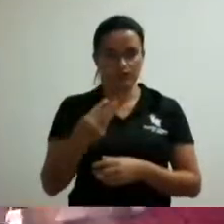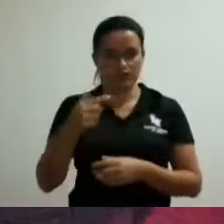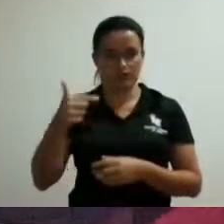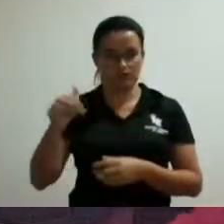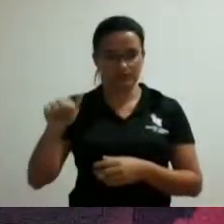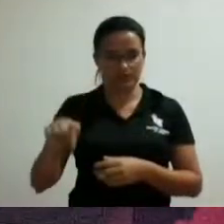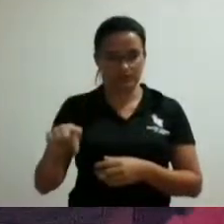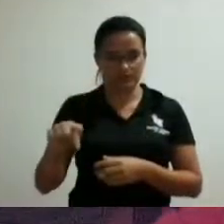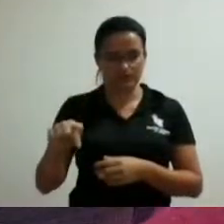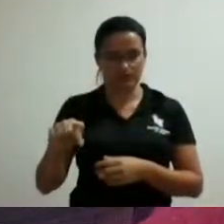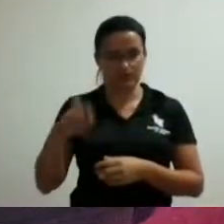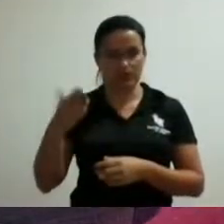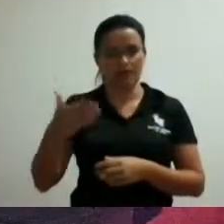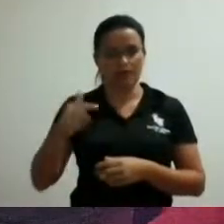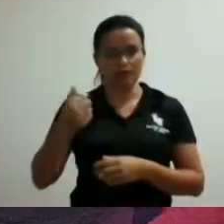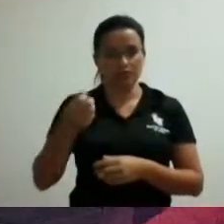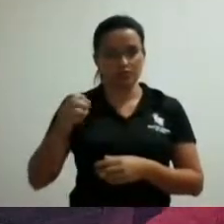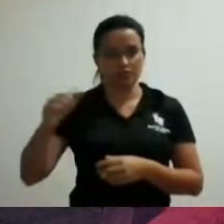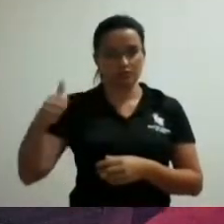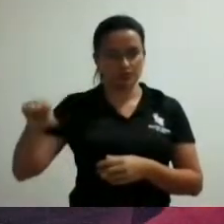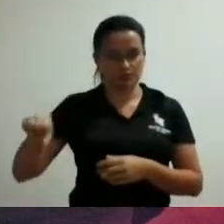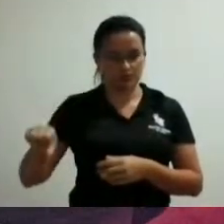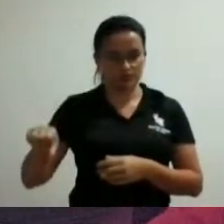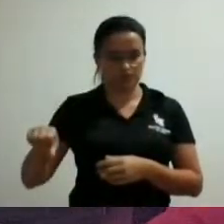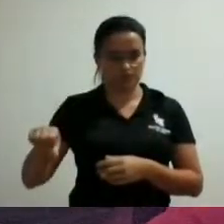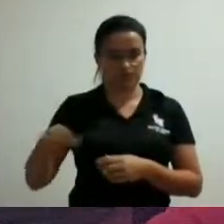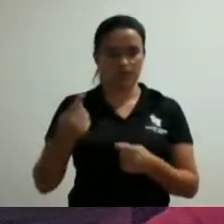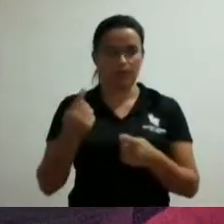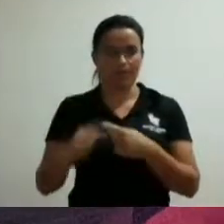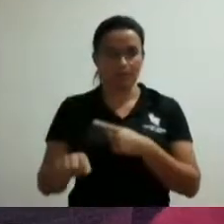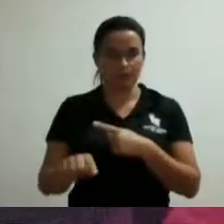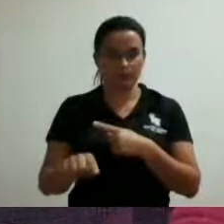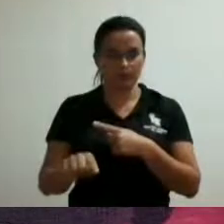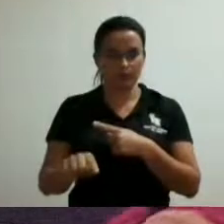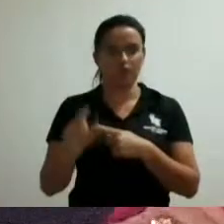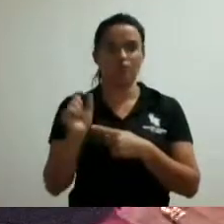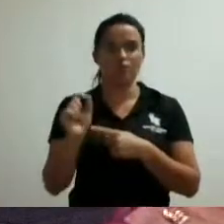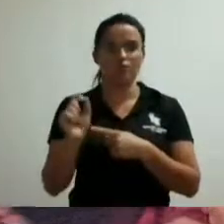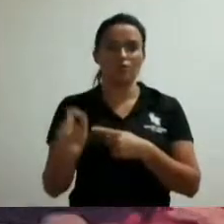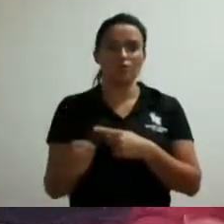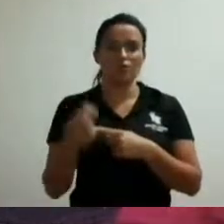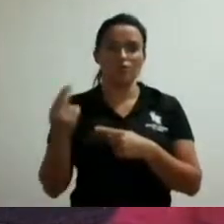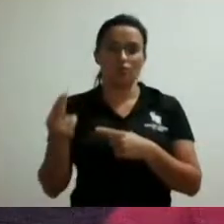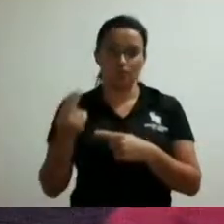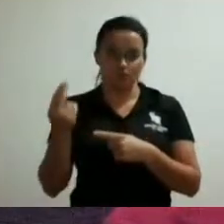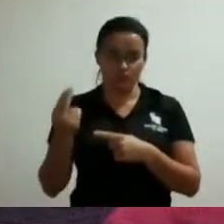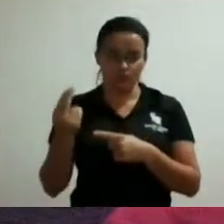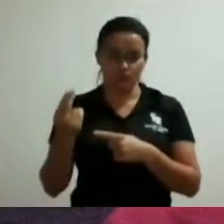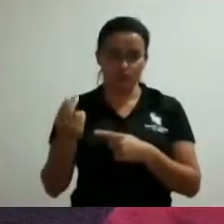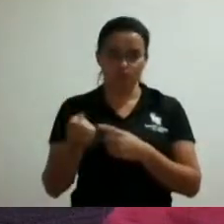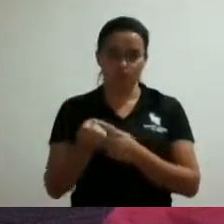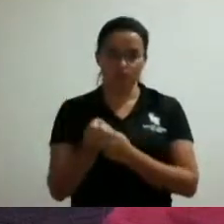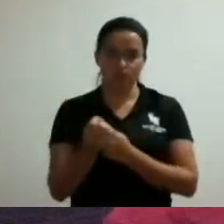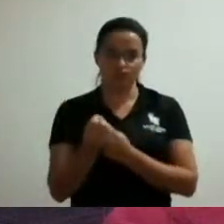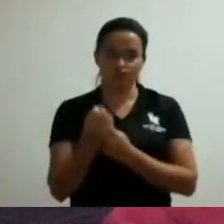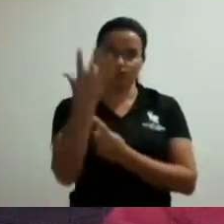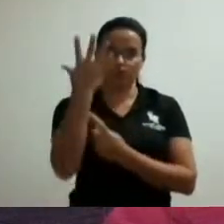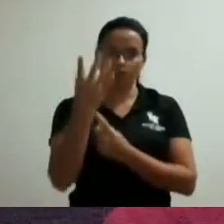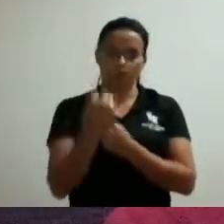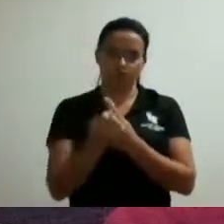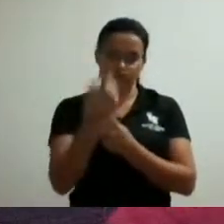que proíbe o manuseio a utilização a queima e a soltura de fogos destampidos e de